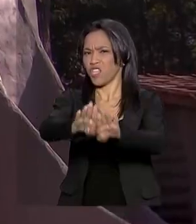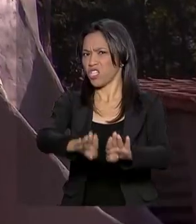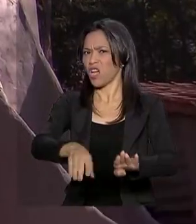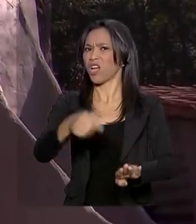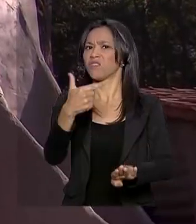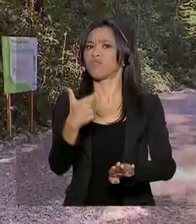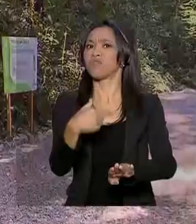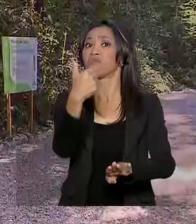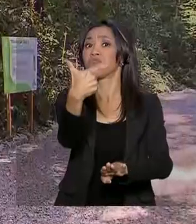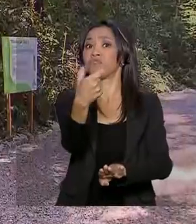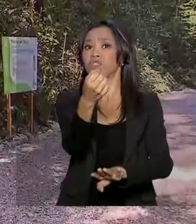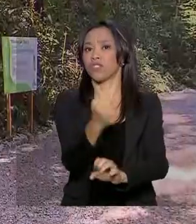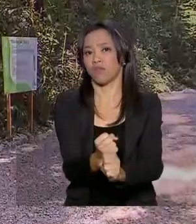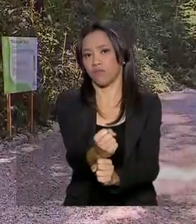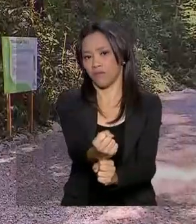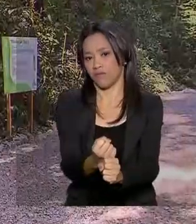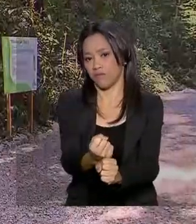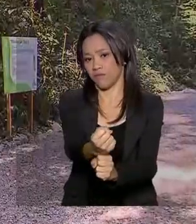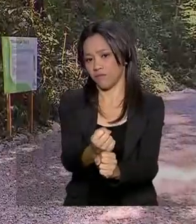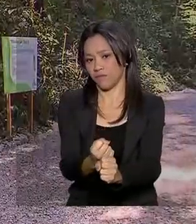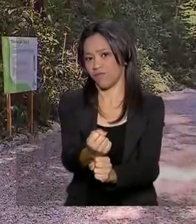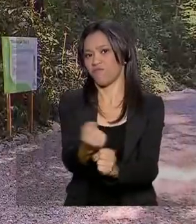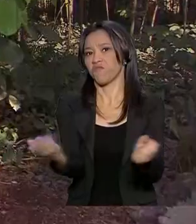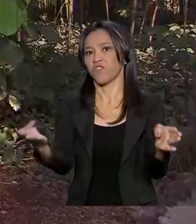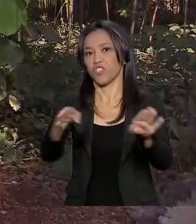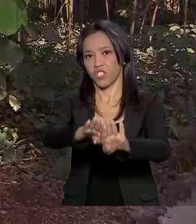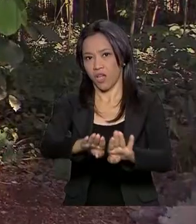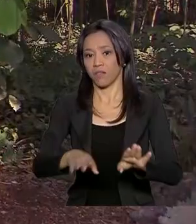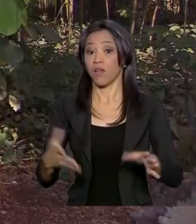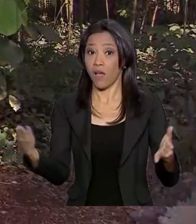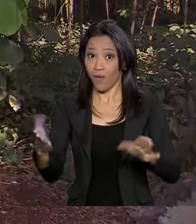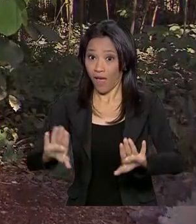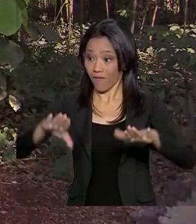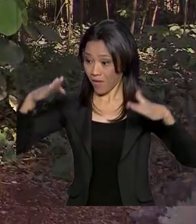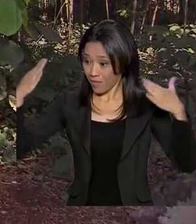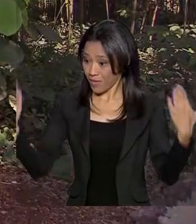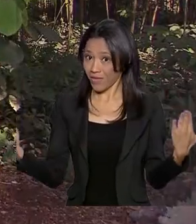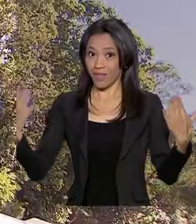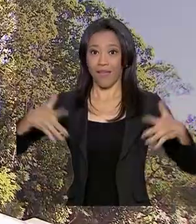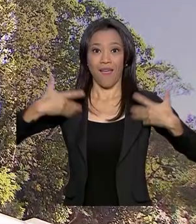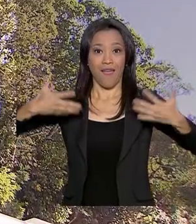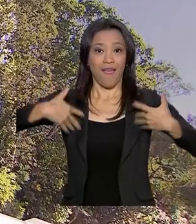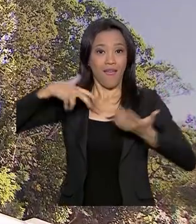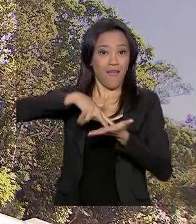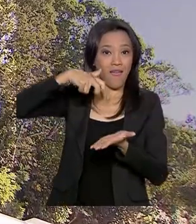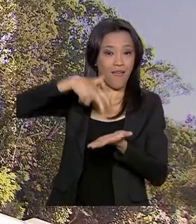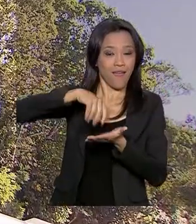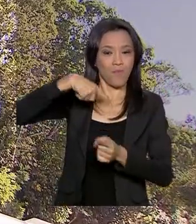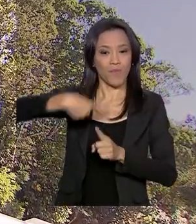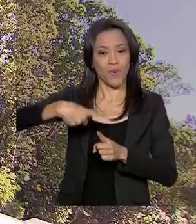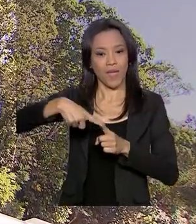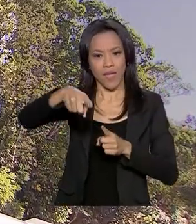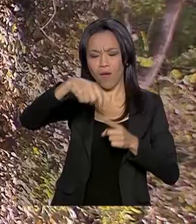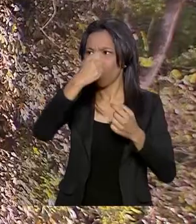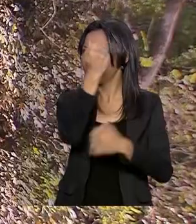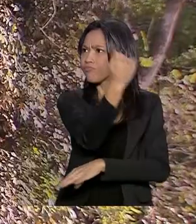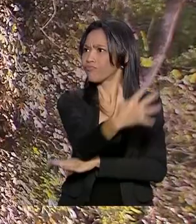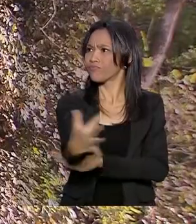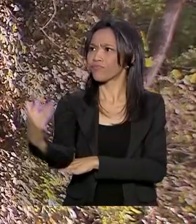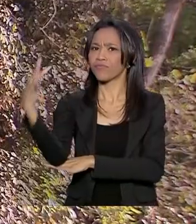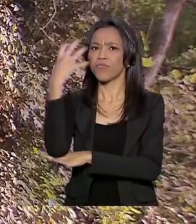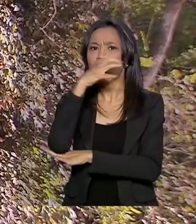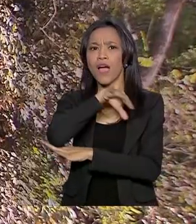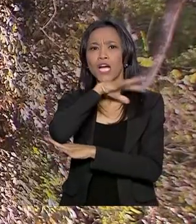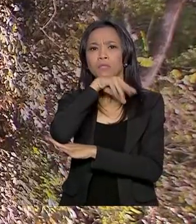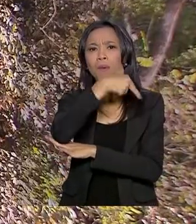20 anos, isso mesmo, duas décadas. E há muito que se comemorar agora com essa reabertura dele, porque esse é o maior parque da região